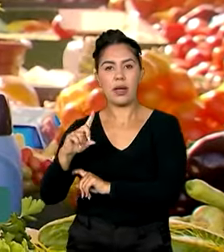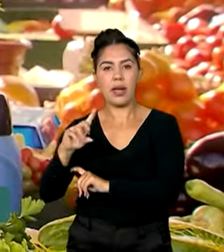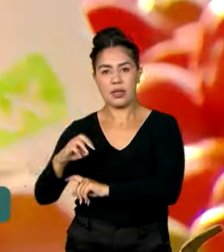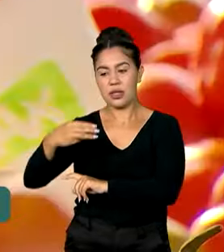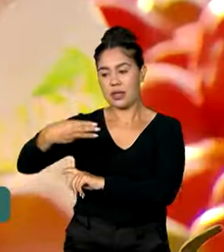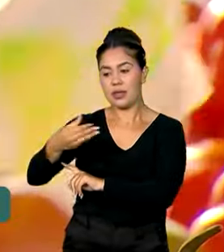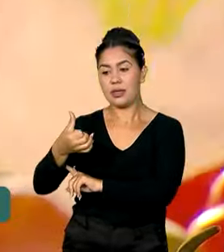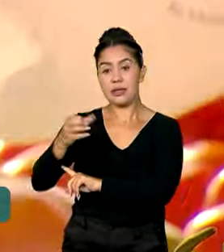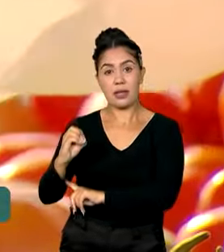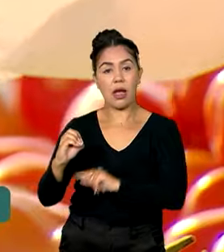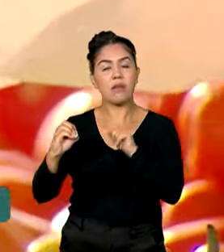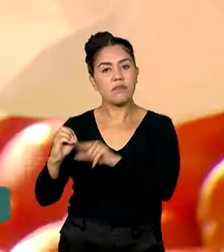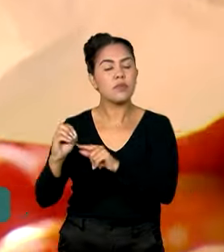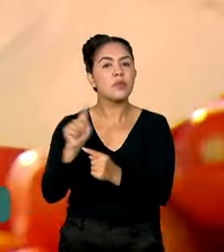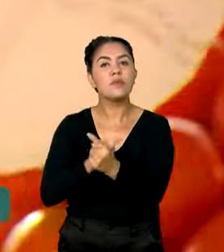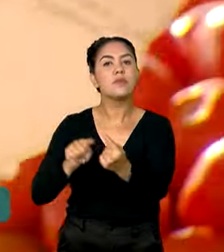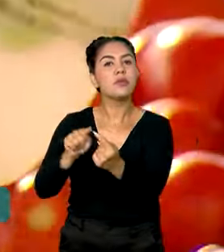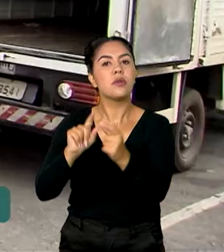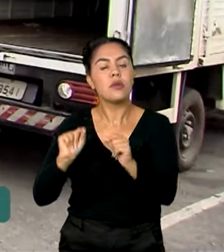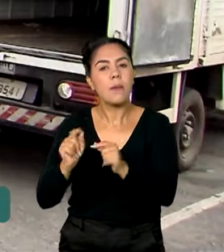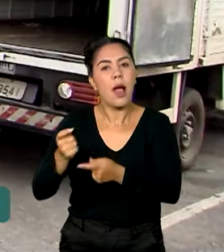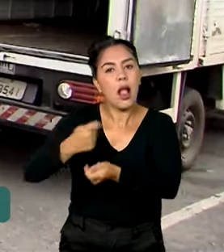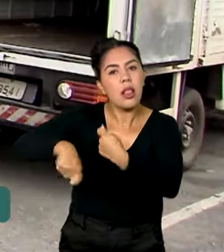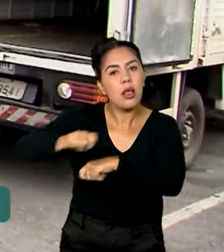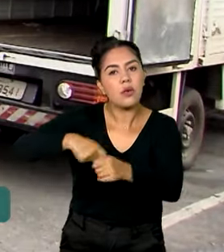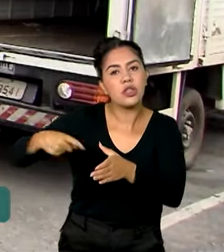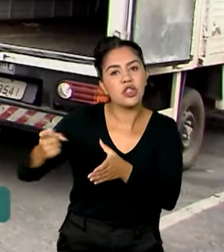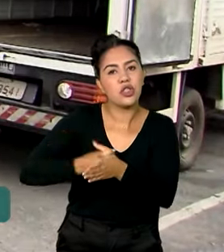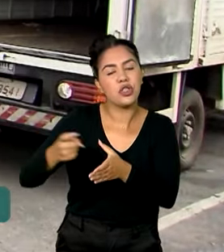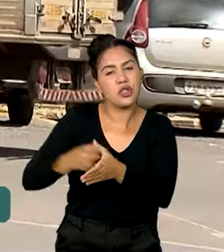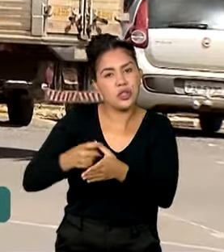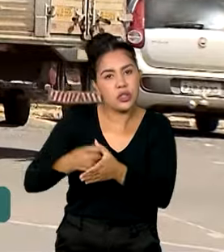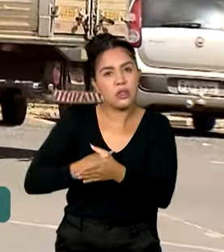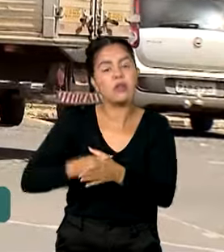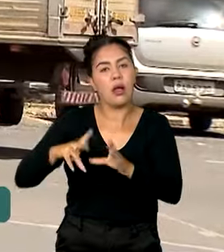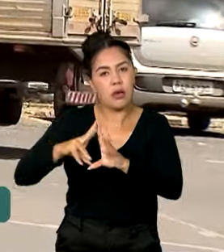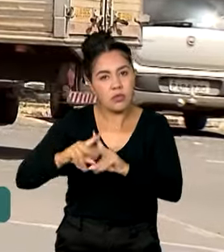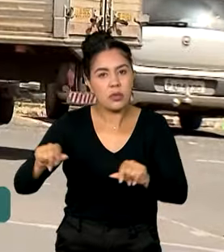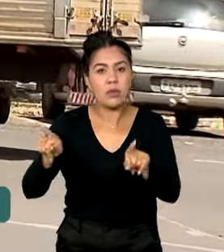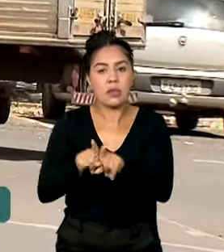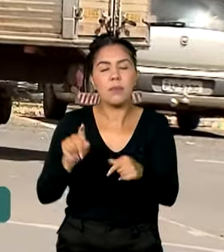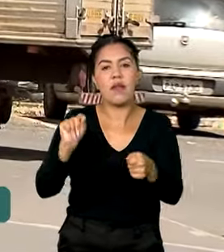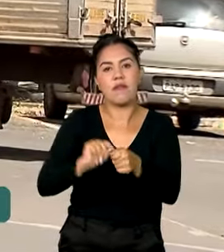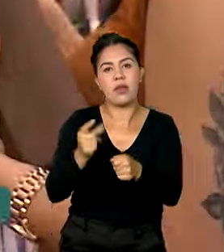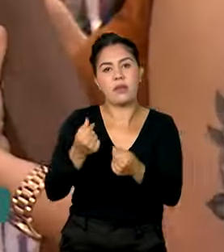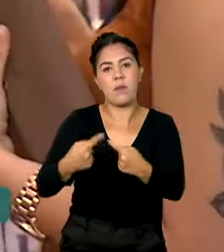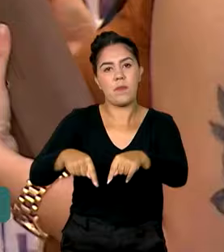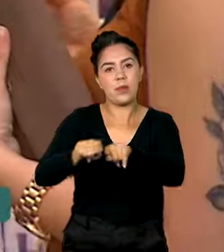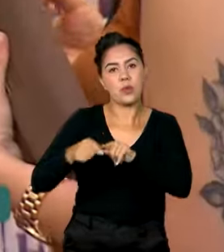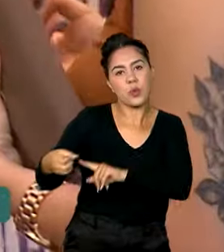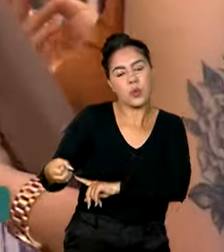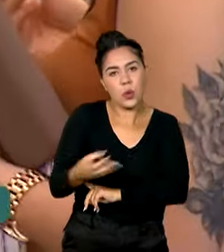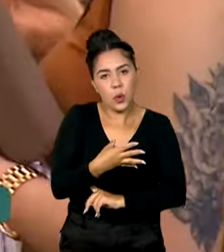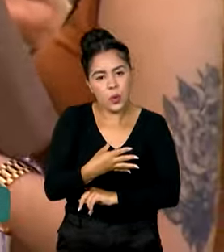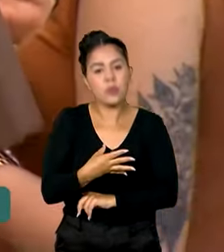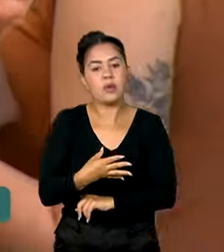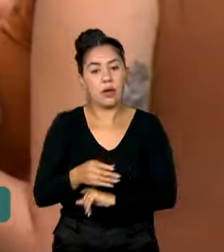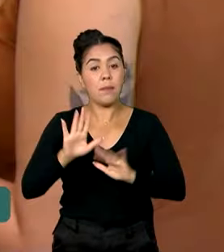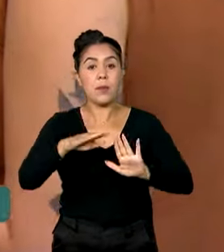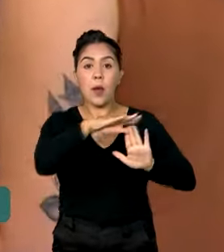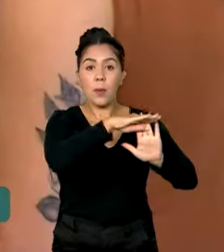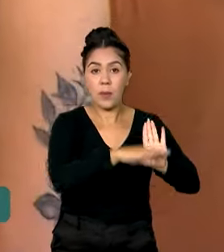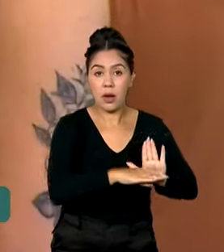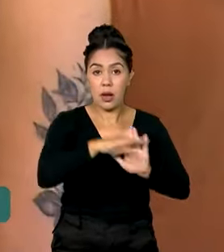voltado à renegociação de dívidas e à concessão de novos empréstimos. Esses programas foram